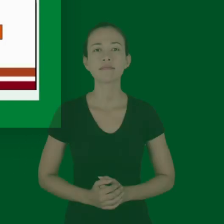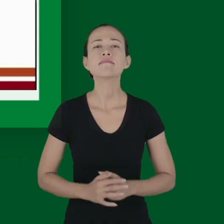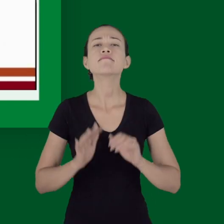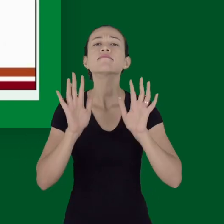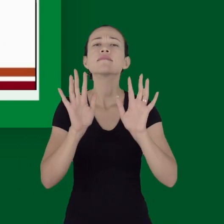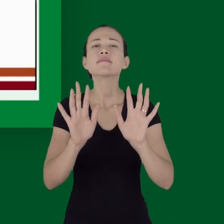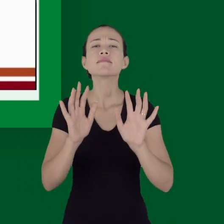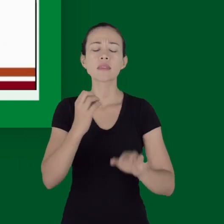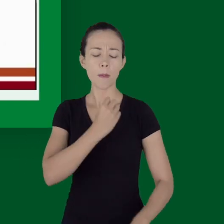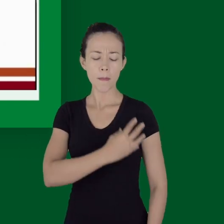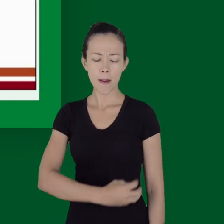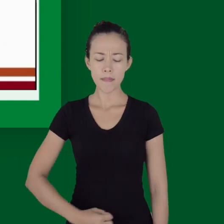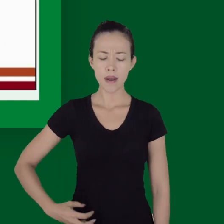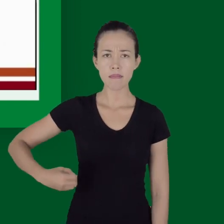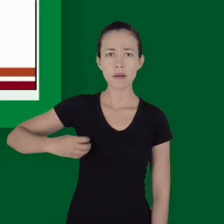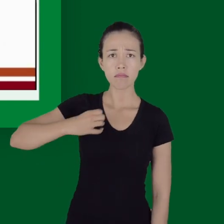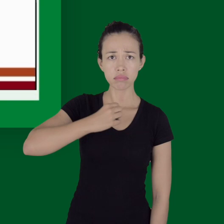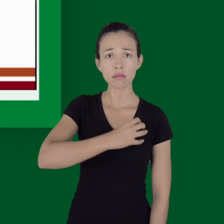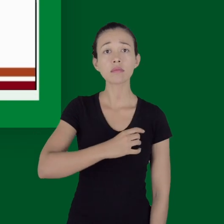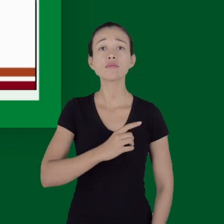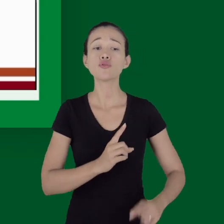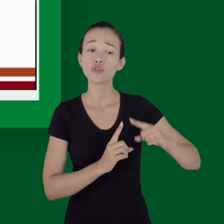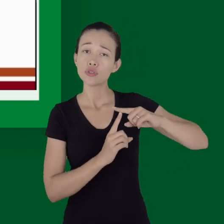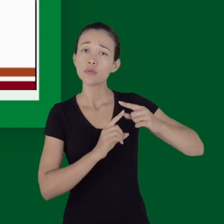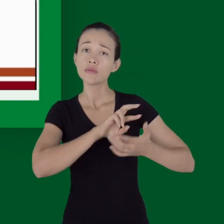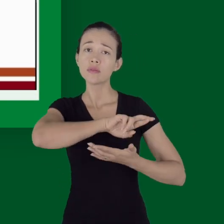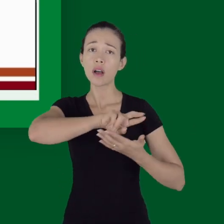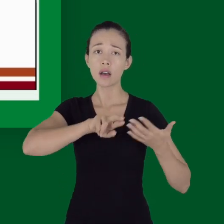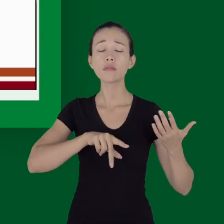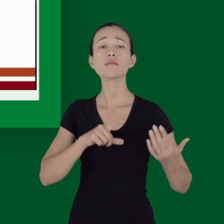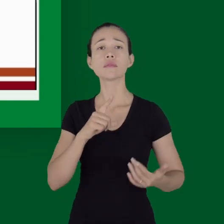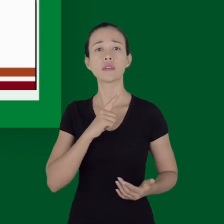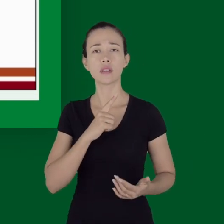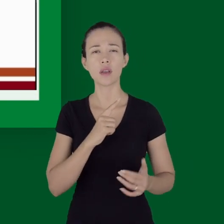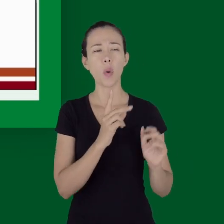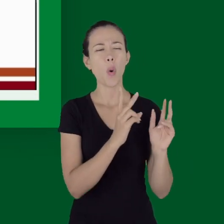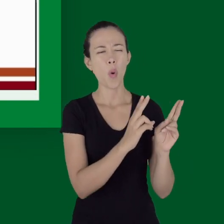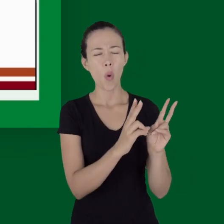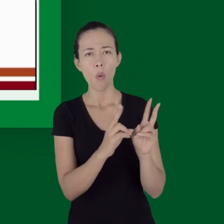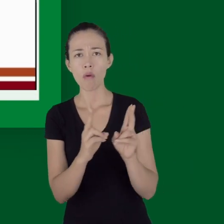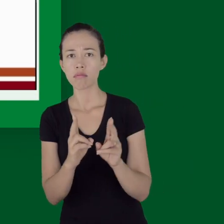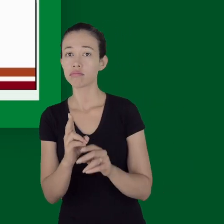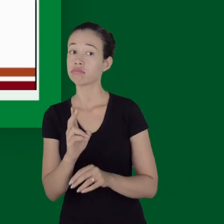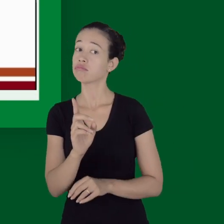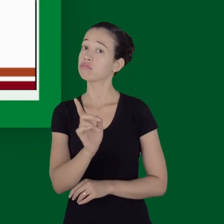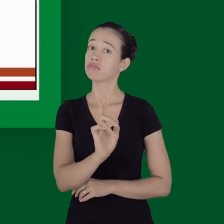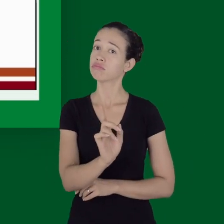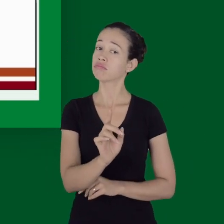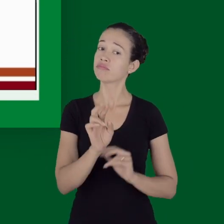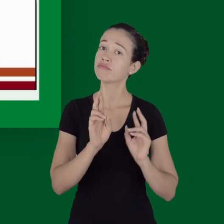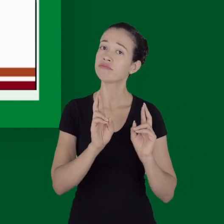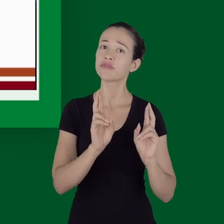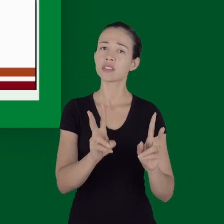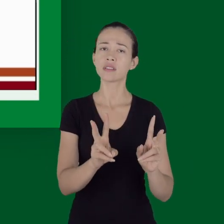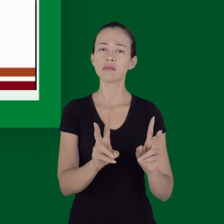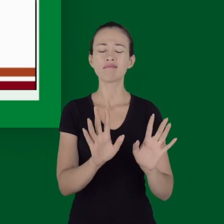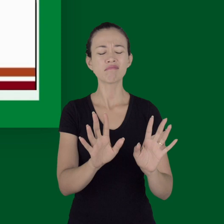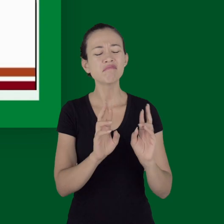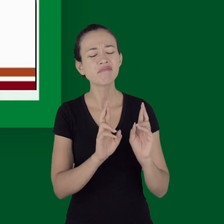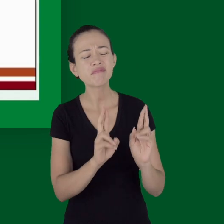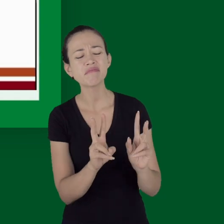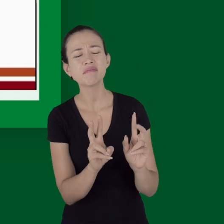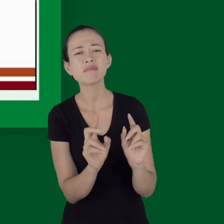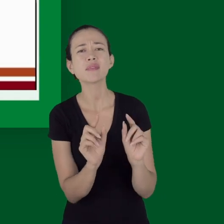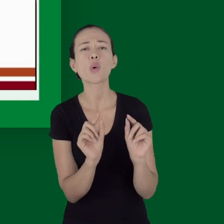Quais são os tipos de choque que a gente tem no trauma? Todo choque é igual? Quais são os mecanismos